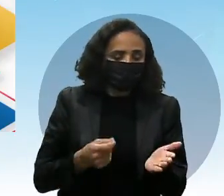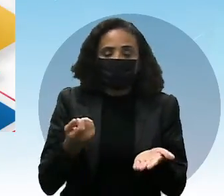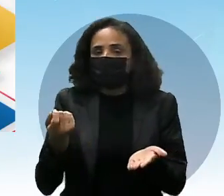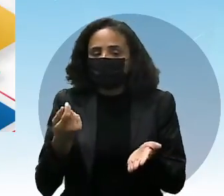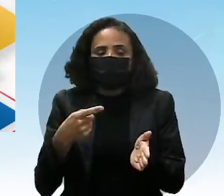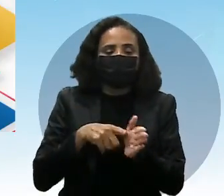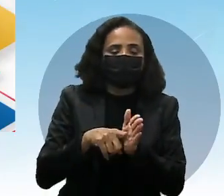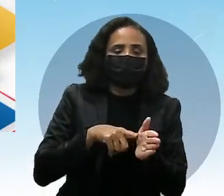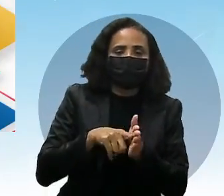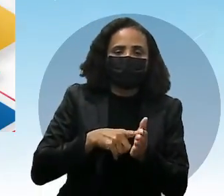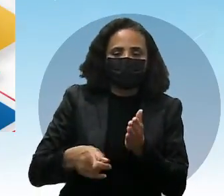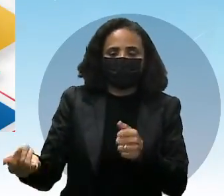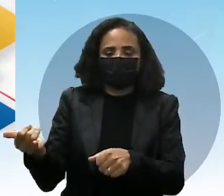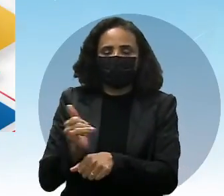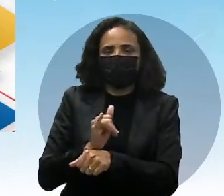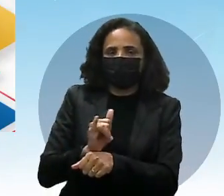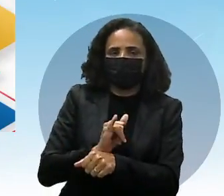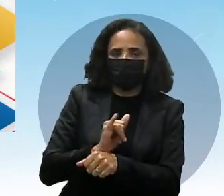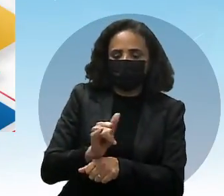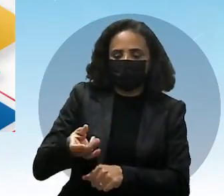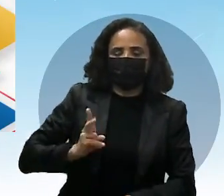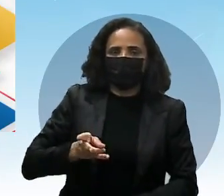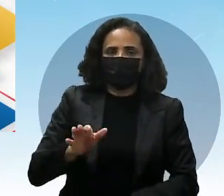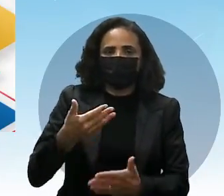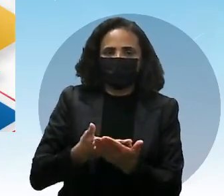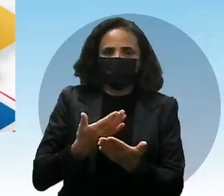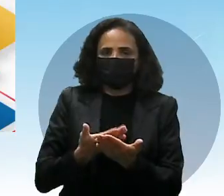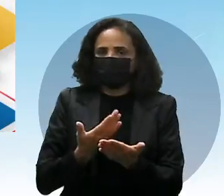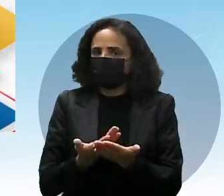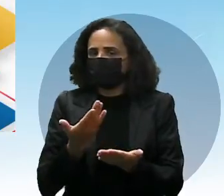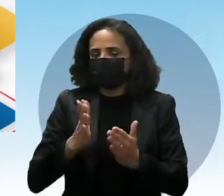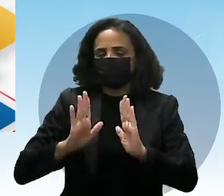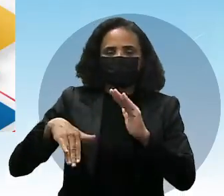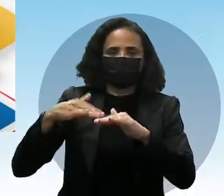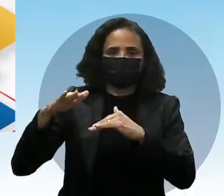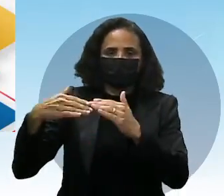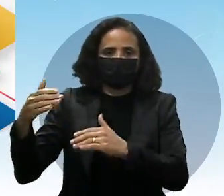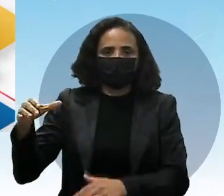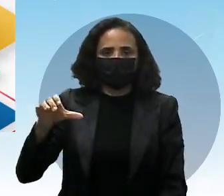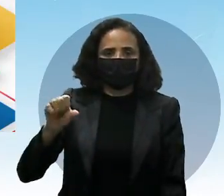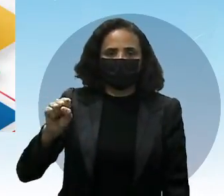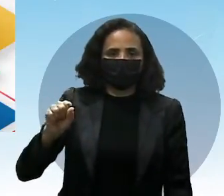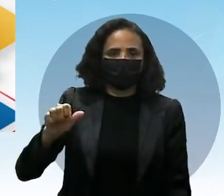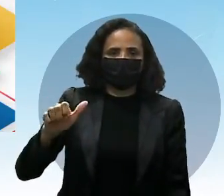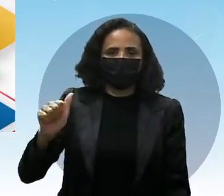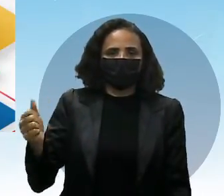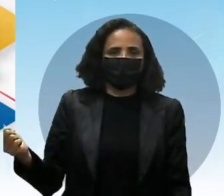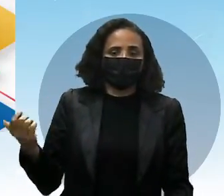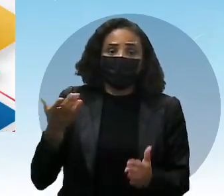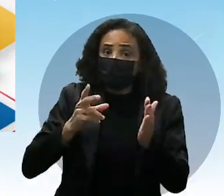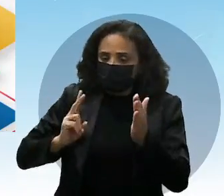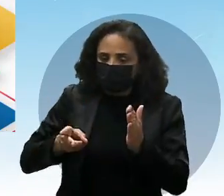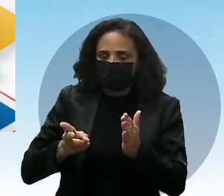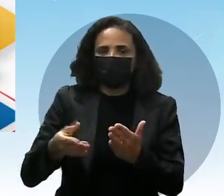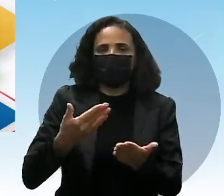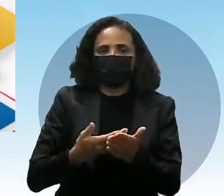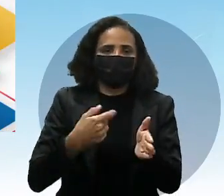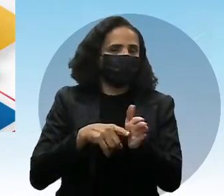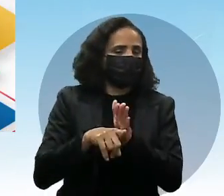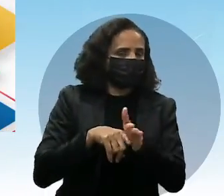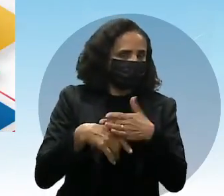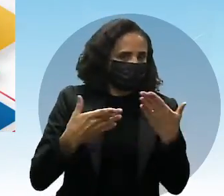maratonar mais uma vez, tá? Nesse processo de reta final, fica tudo salvo lá, ok?